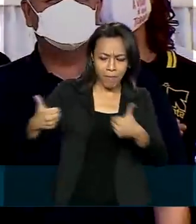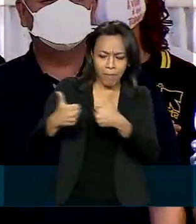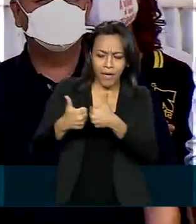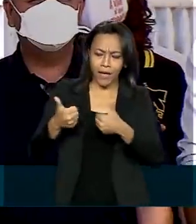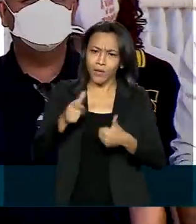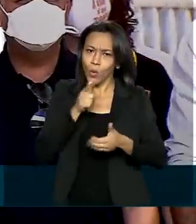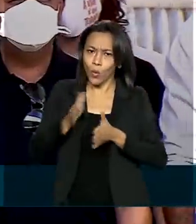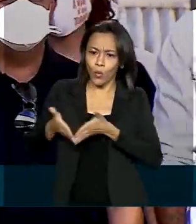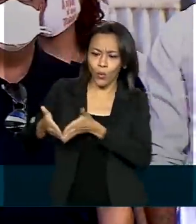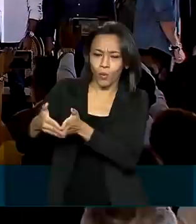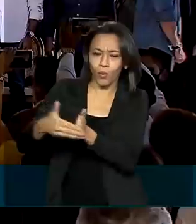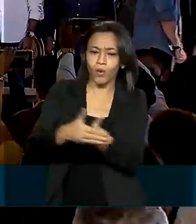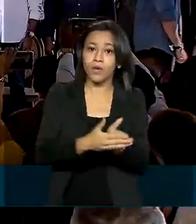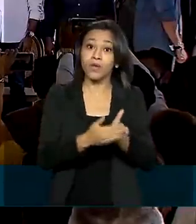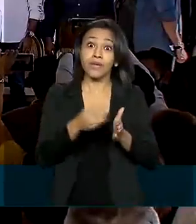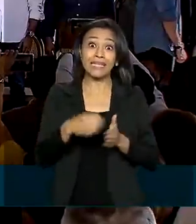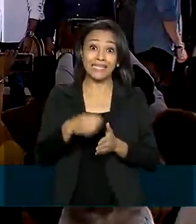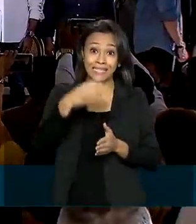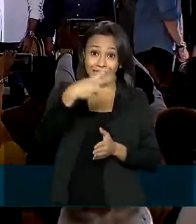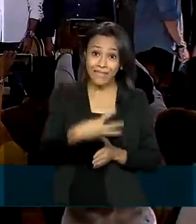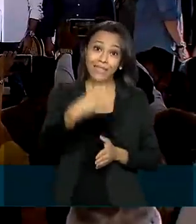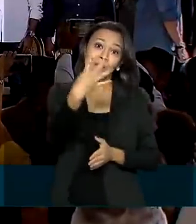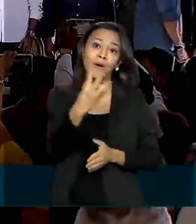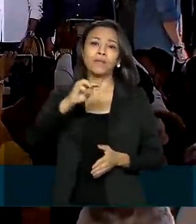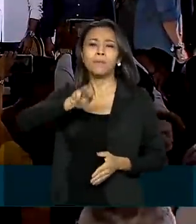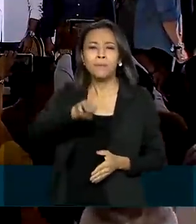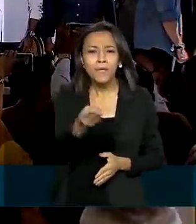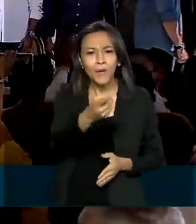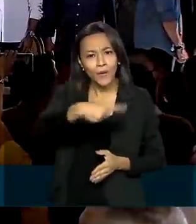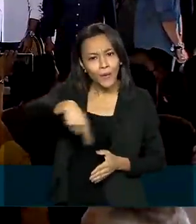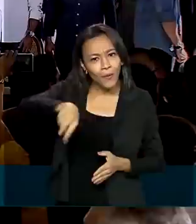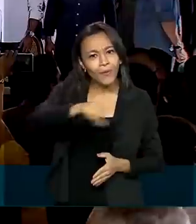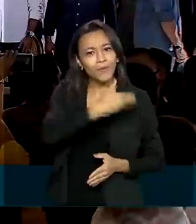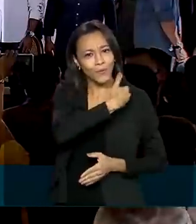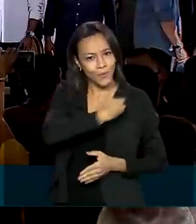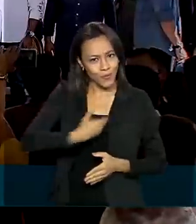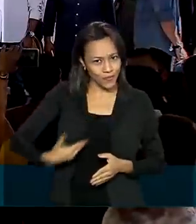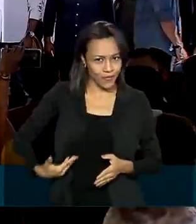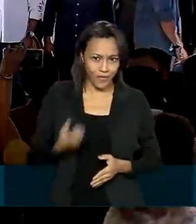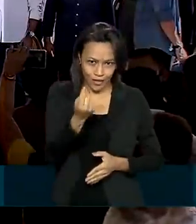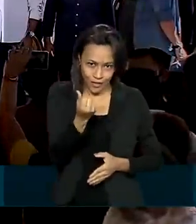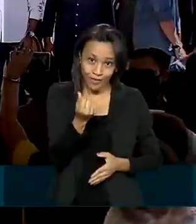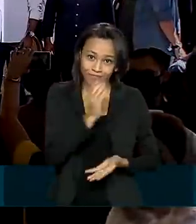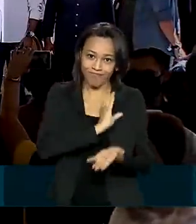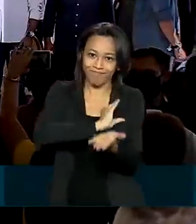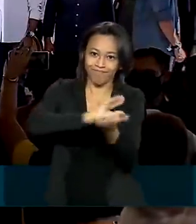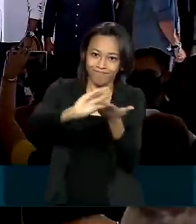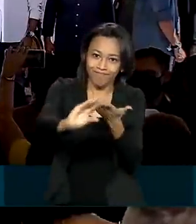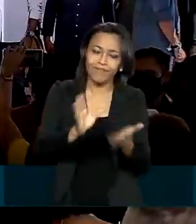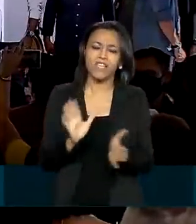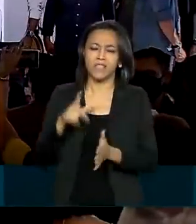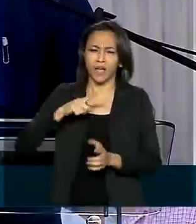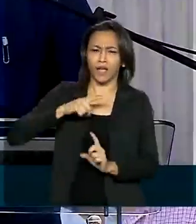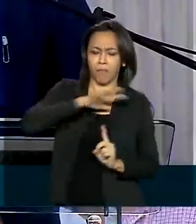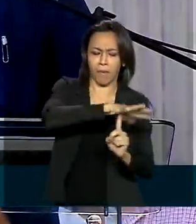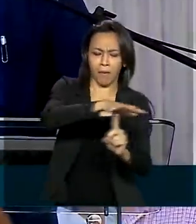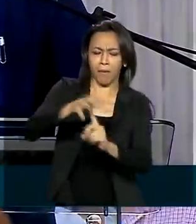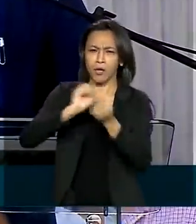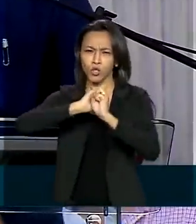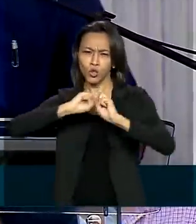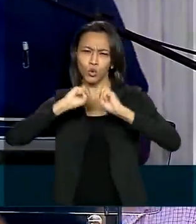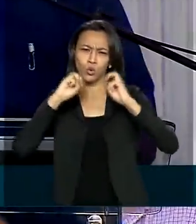recebeu mais de 34 milhões de reais do governo federal. O parque conta com espaço de exposição, shows,